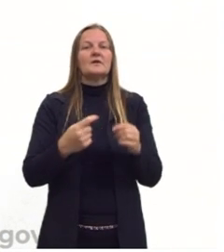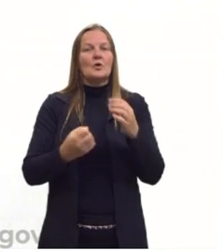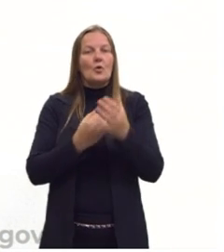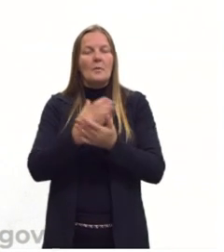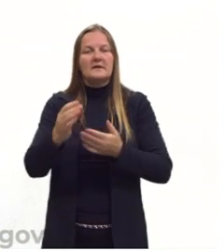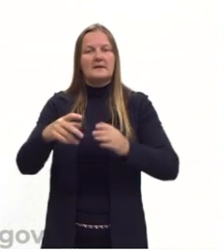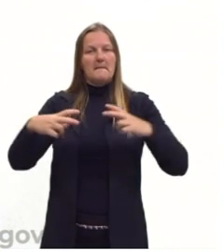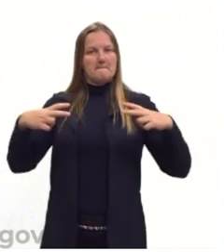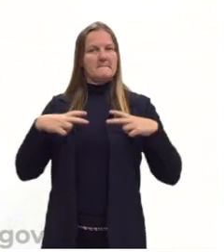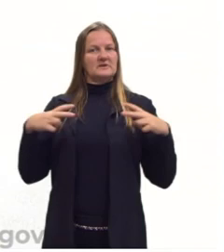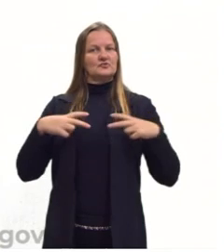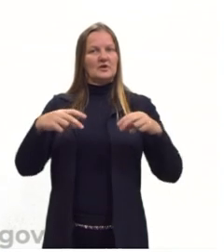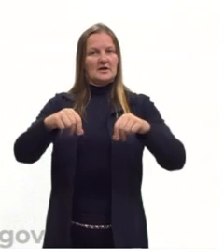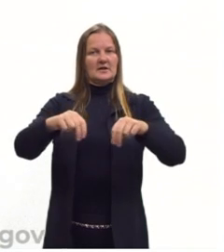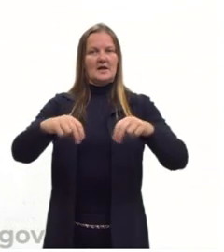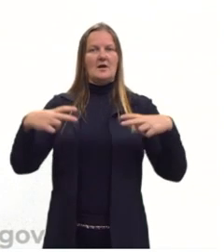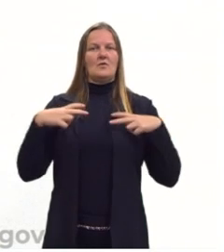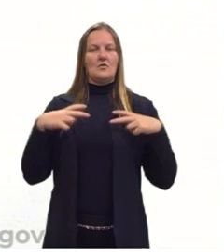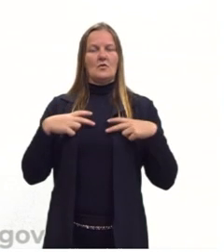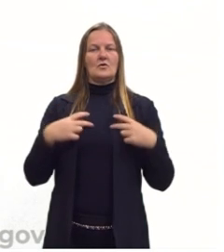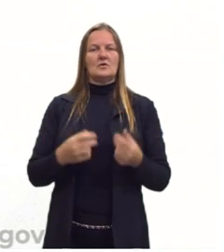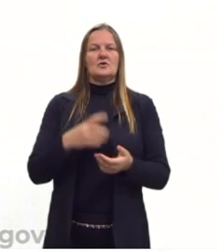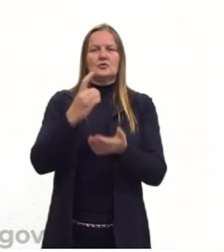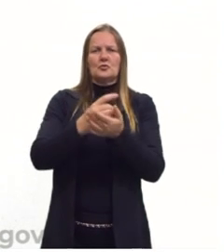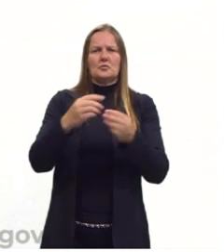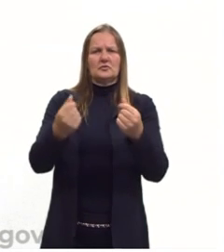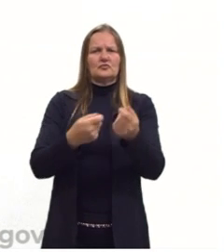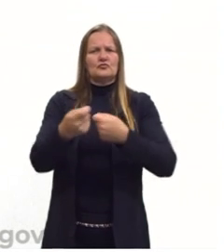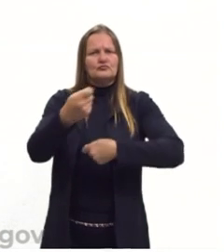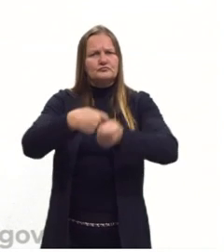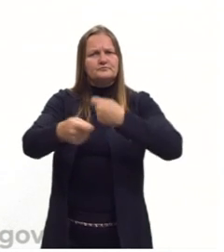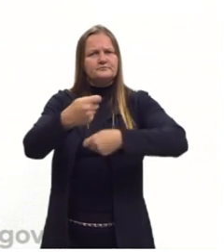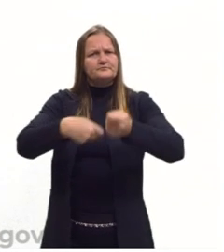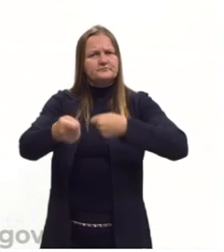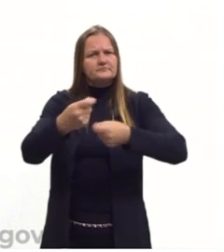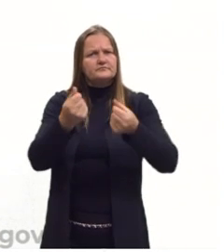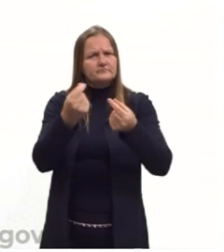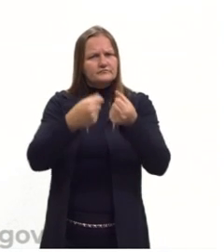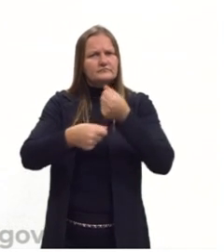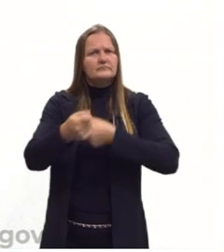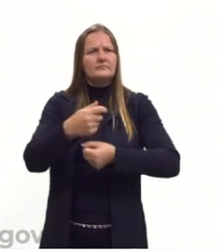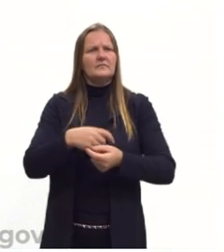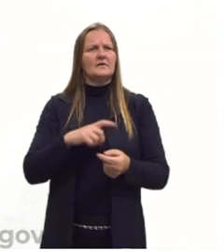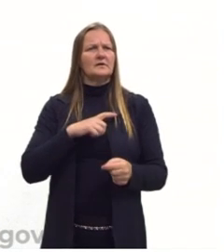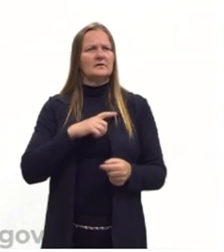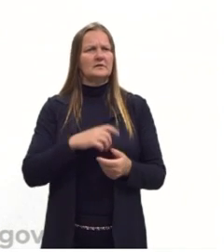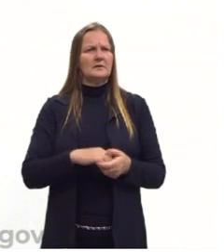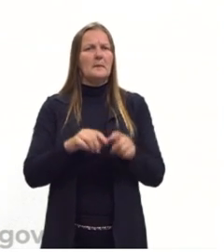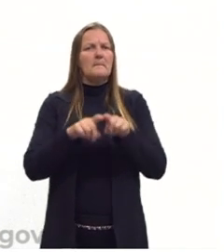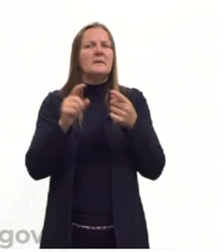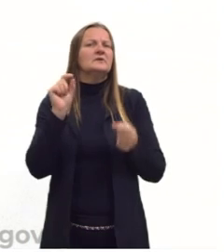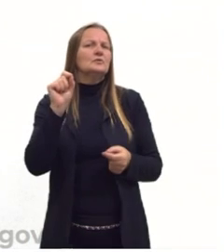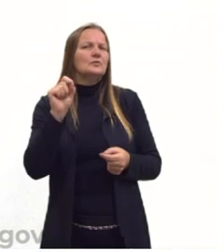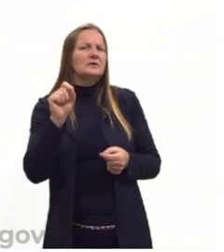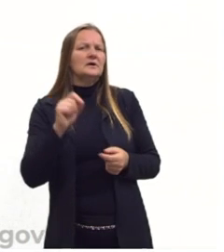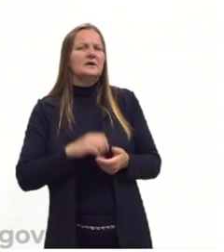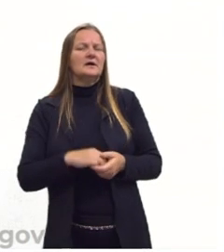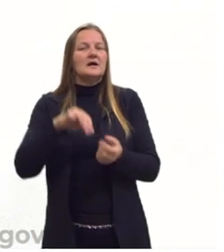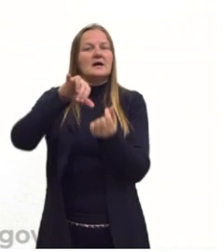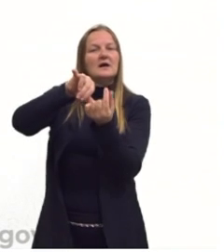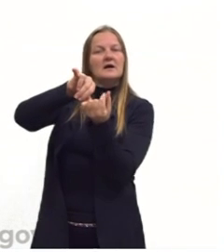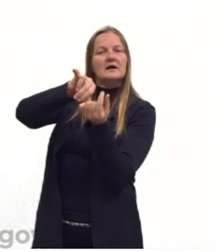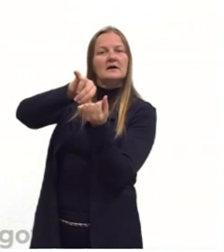propriedade privada, a importância do acúmulo de riquezas, o comércio, a circulação de bens e moedas. Mas o que é esse tal de